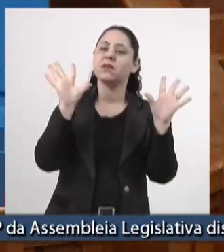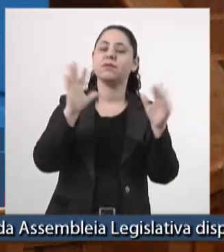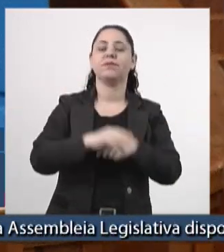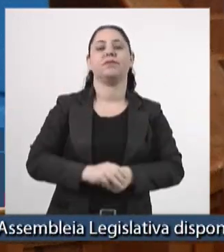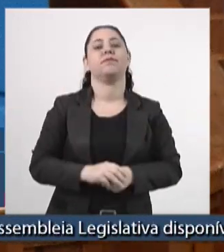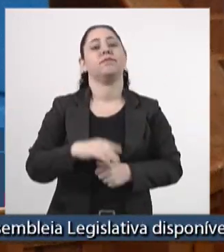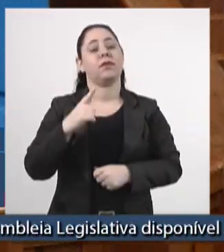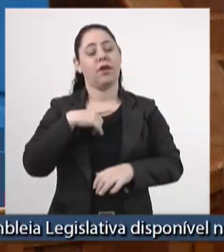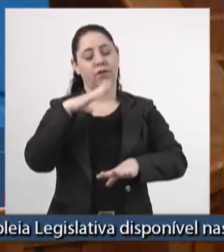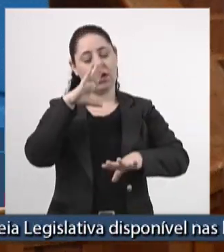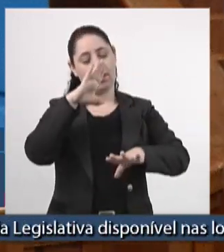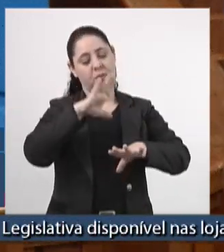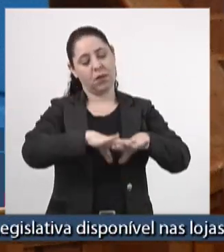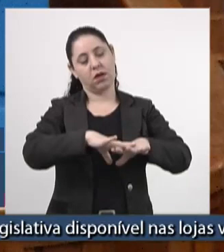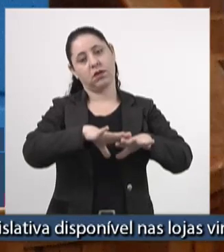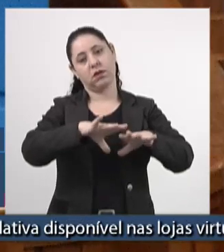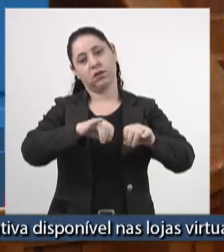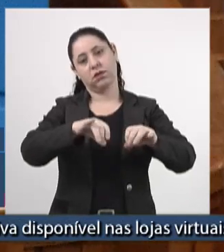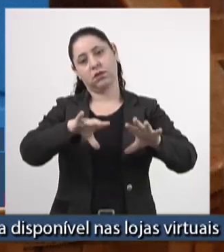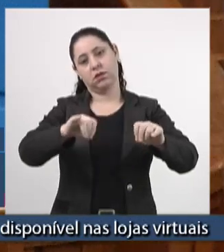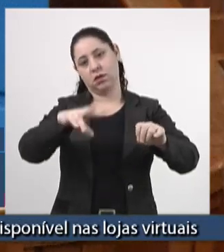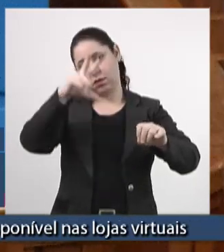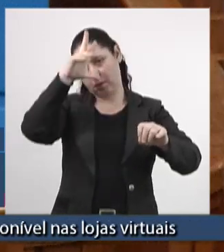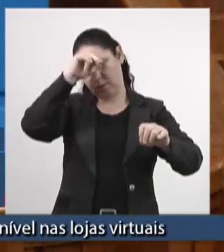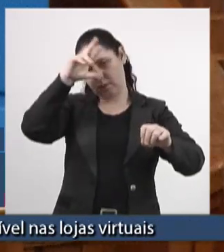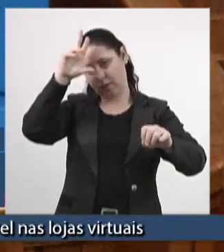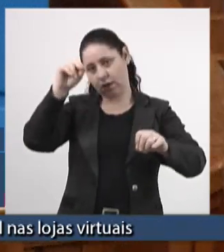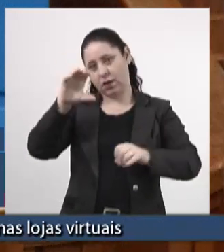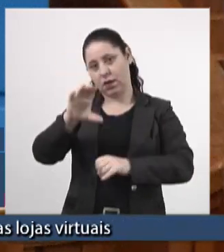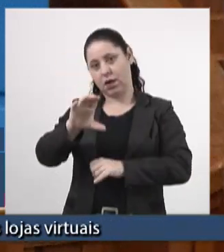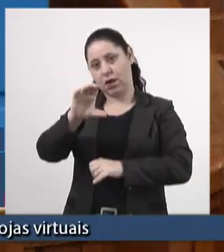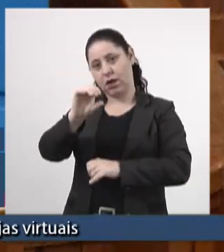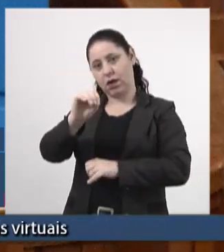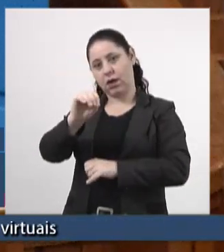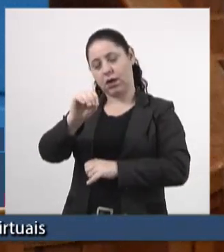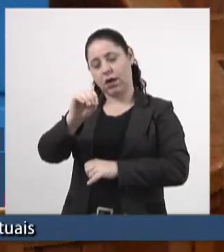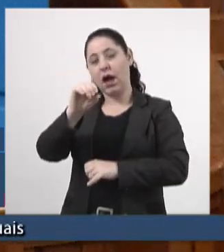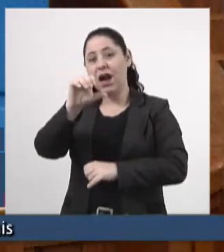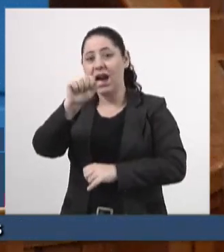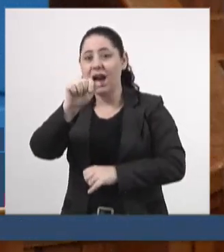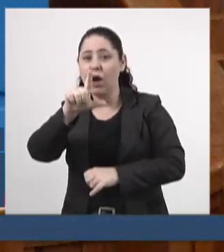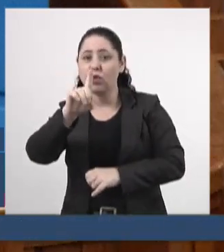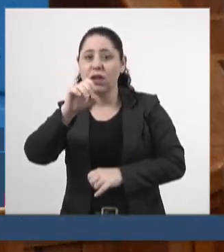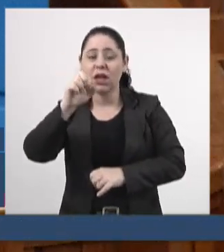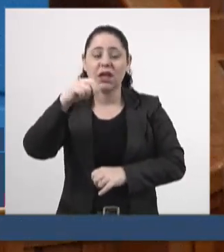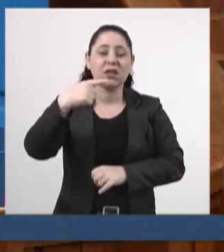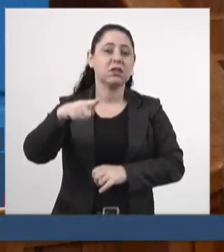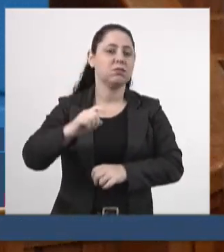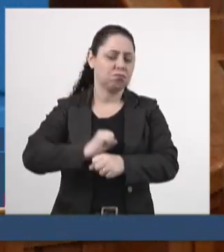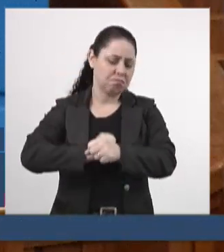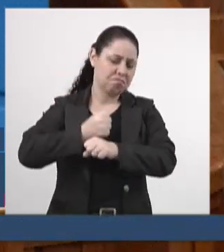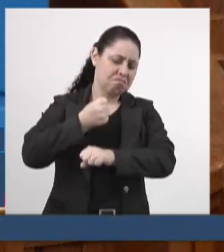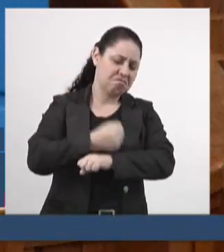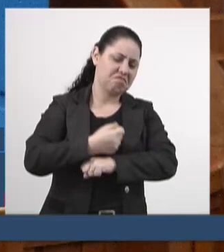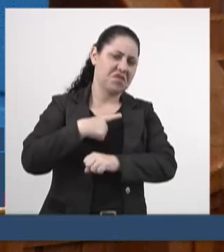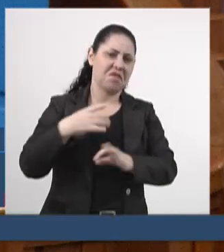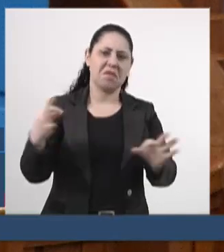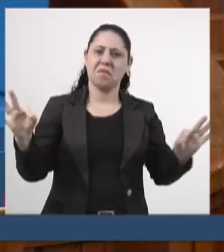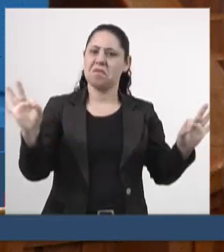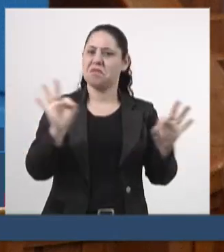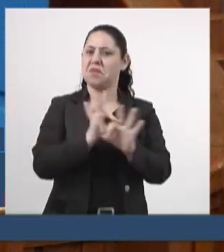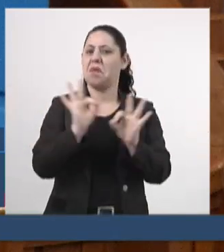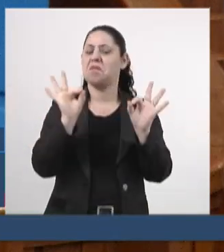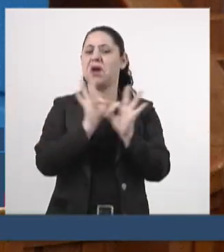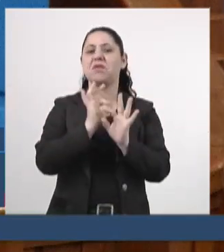cidade de Maracajú, quero agradecer ao prefeito Calderan que não mediu esforços para que nós fizéssemos uma excelente